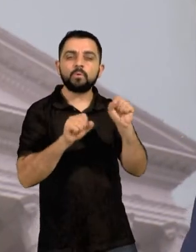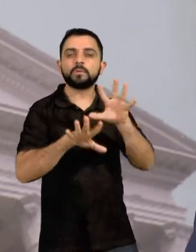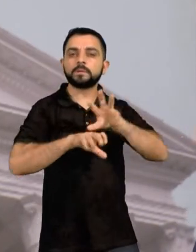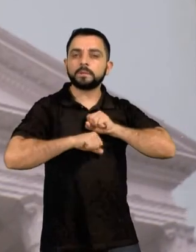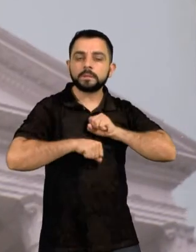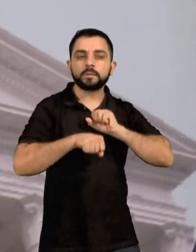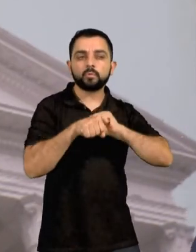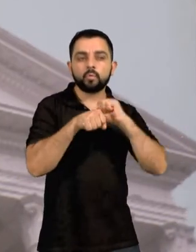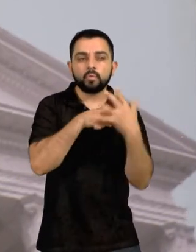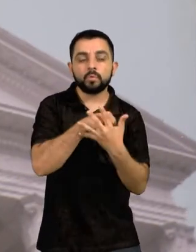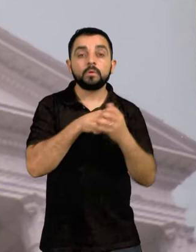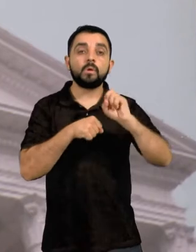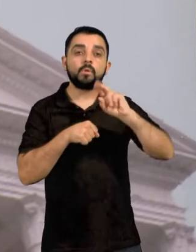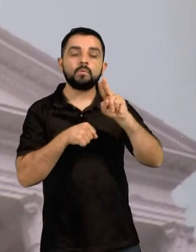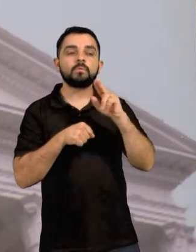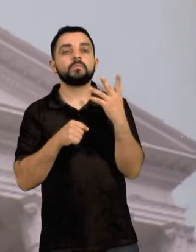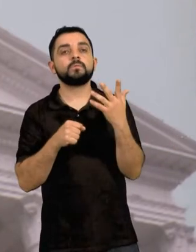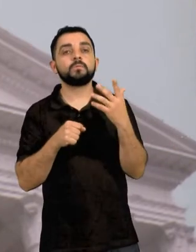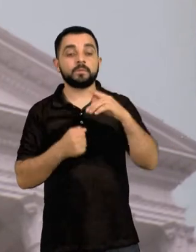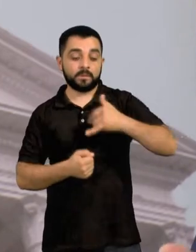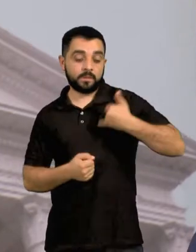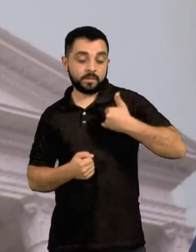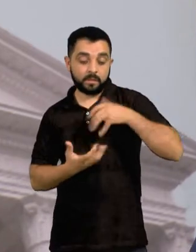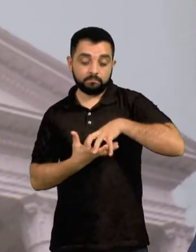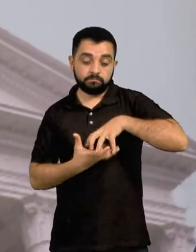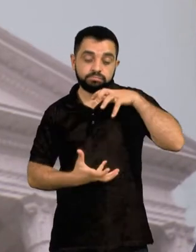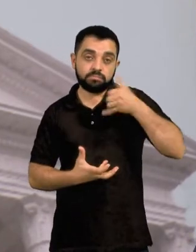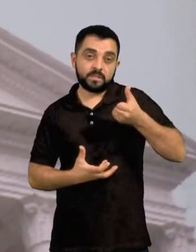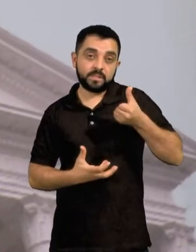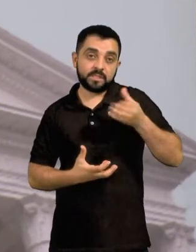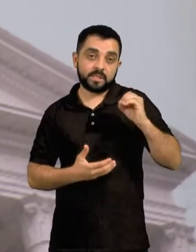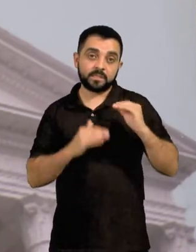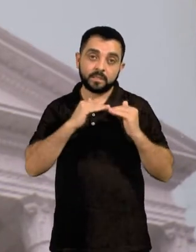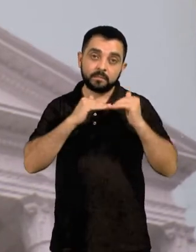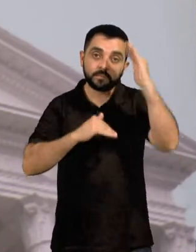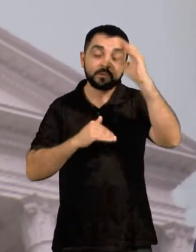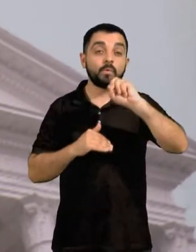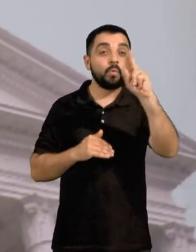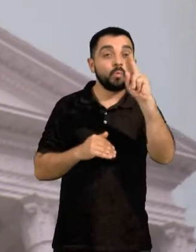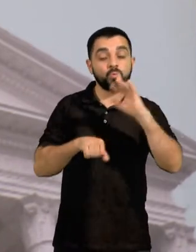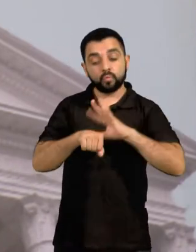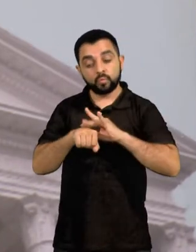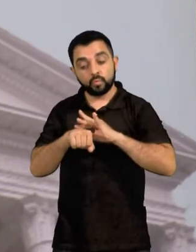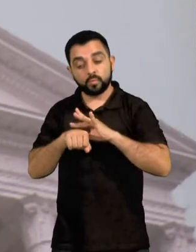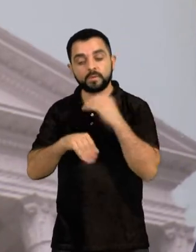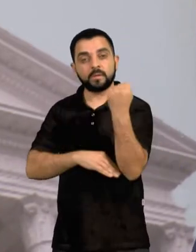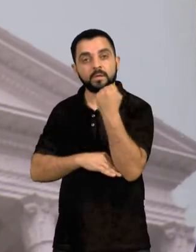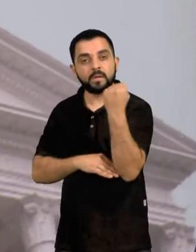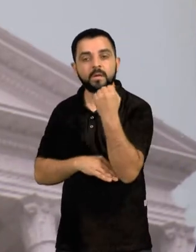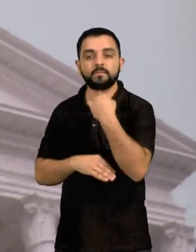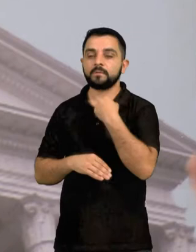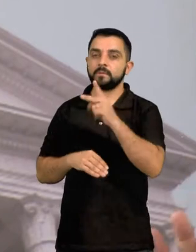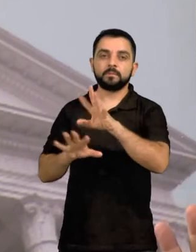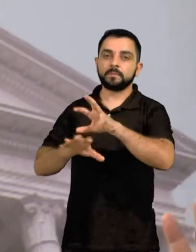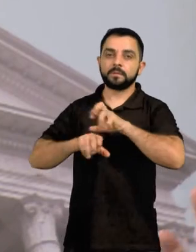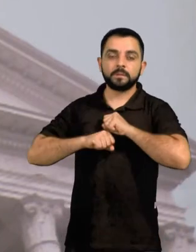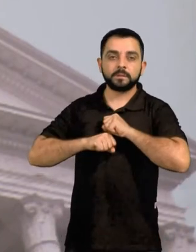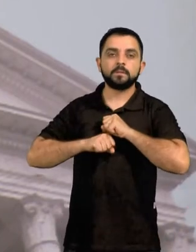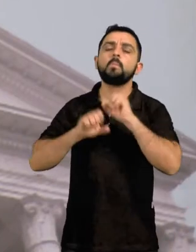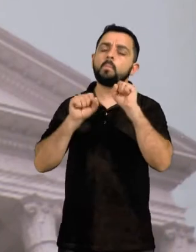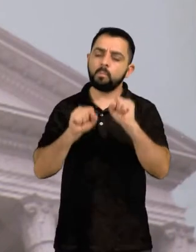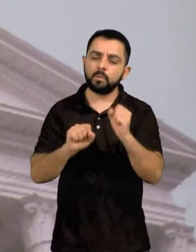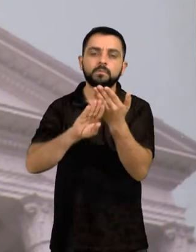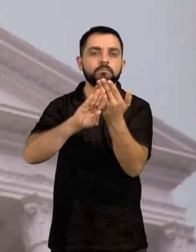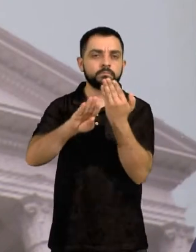que tenham mais de 60 anos, ou que tenham problemas de saúde que os coloquem em situação de risco, estes imediatamente poderão ficar afastados,